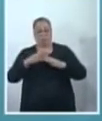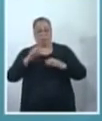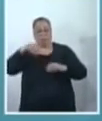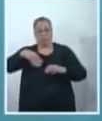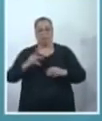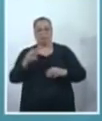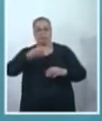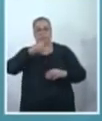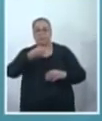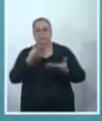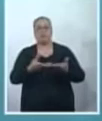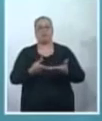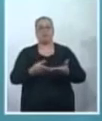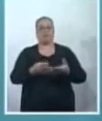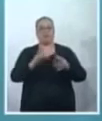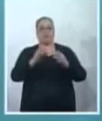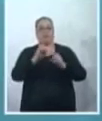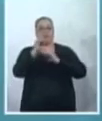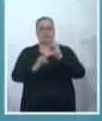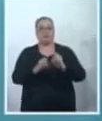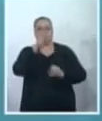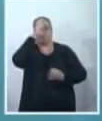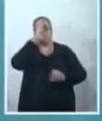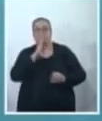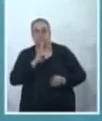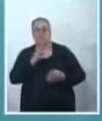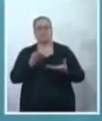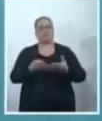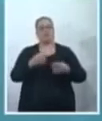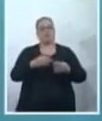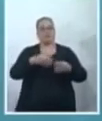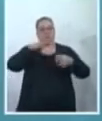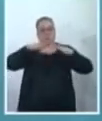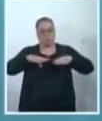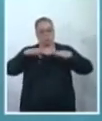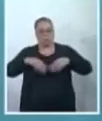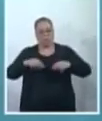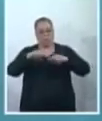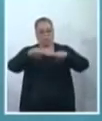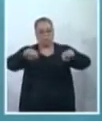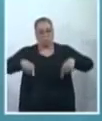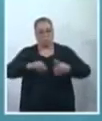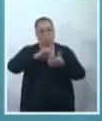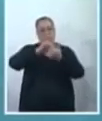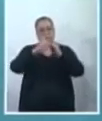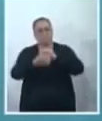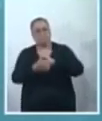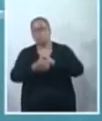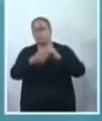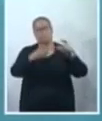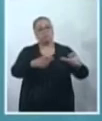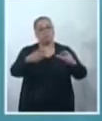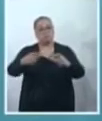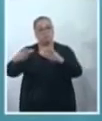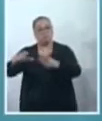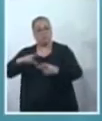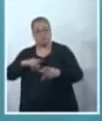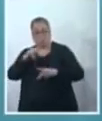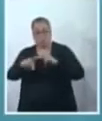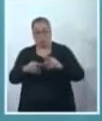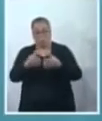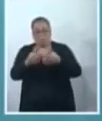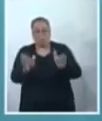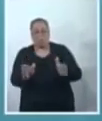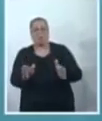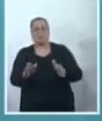qualidade, nos equipamentos públicos municipais. Praças, quadras, poliesportivos. Onde tiver equipamento público, a gente abre